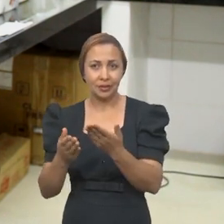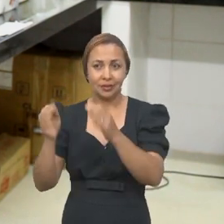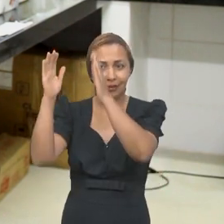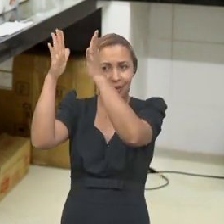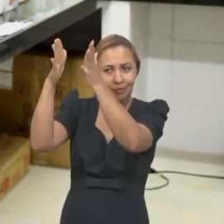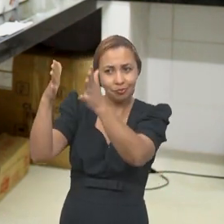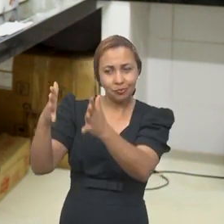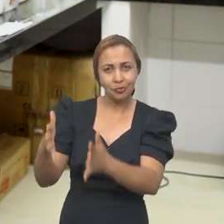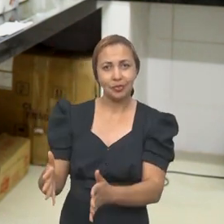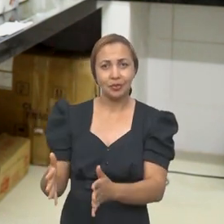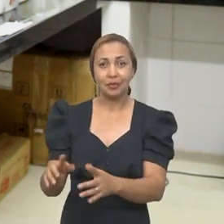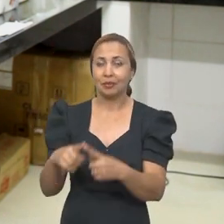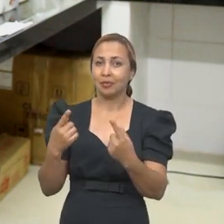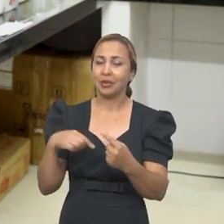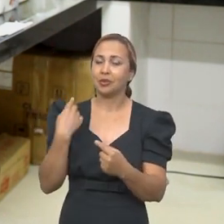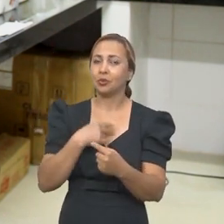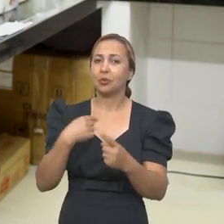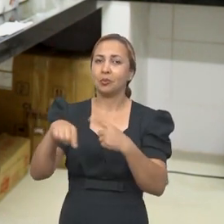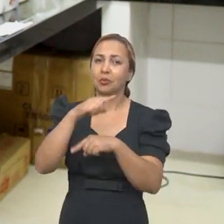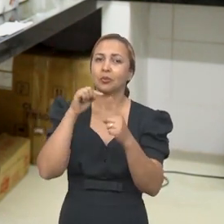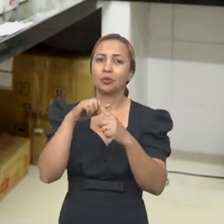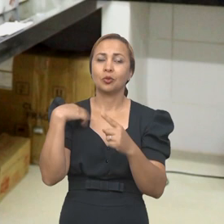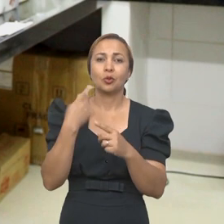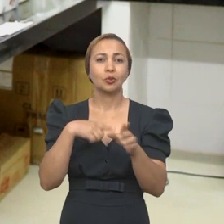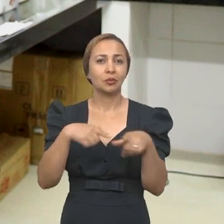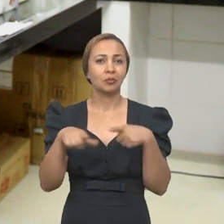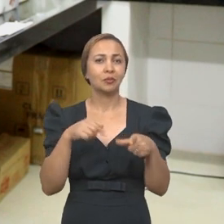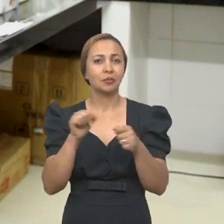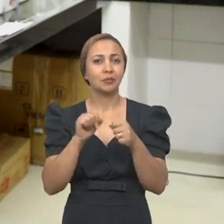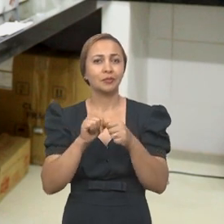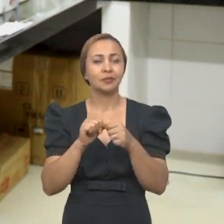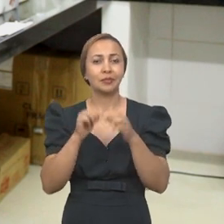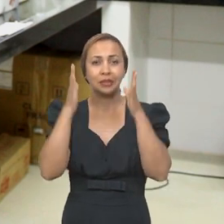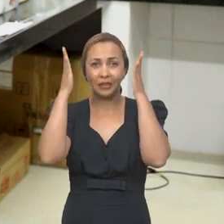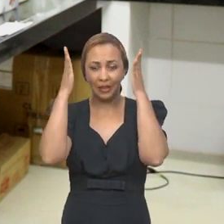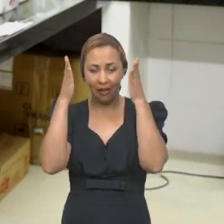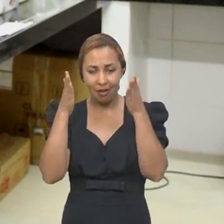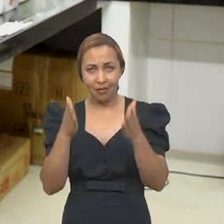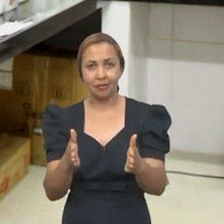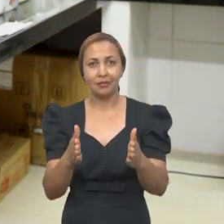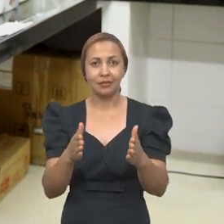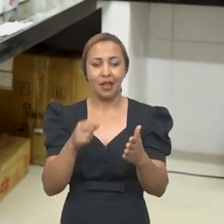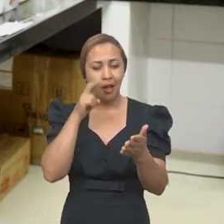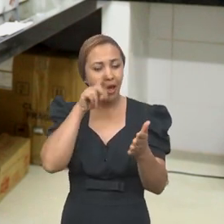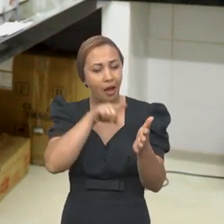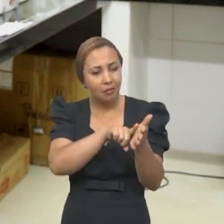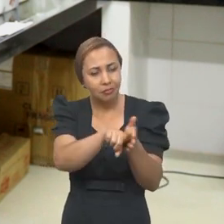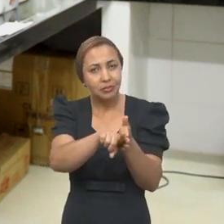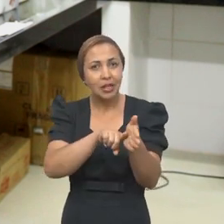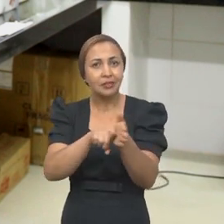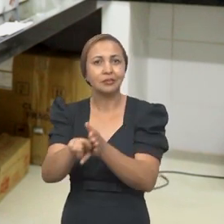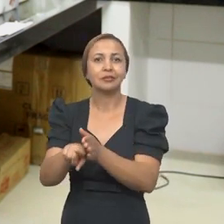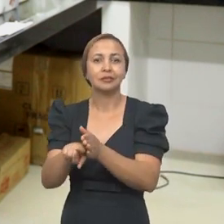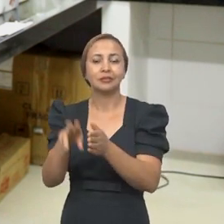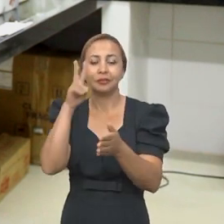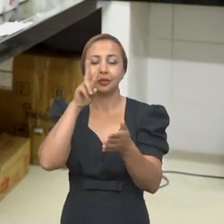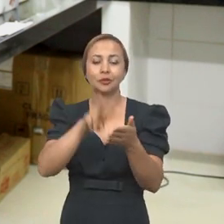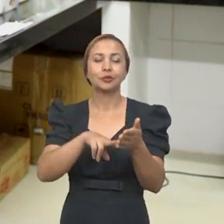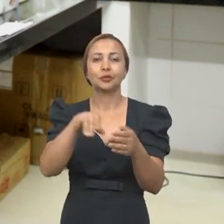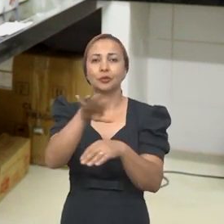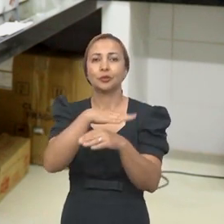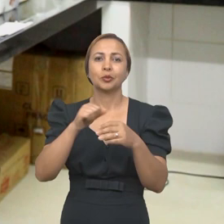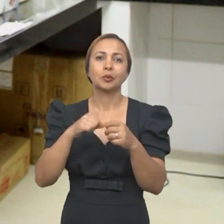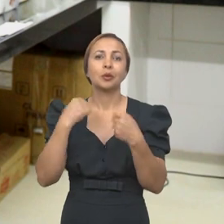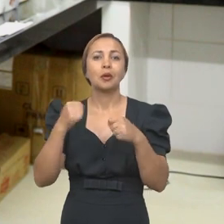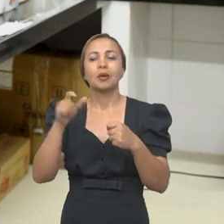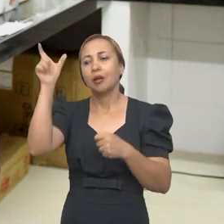dessas propriedades. E é um dos objetivos do nosso trabalho é realizar essas análises